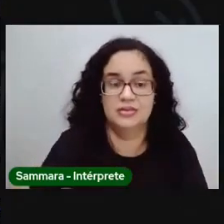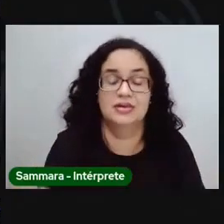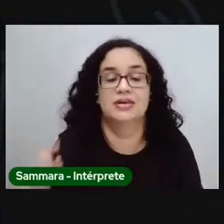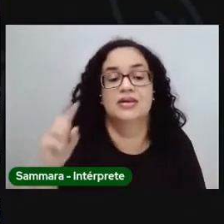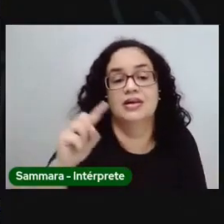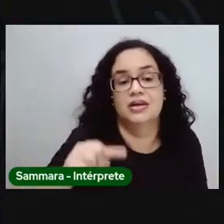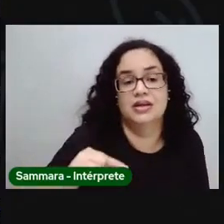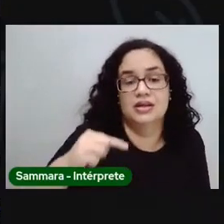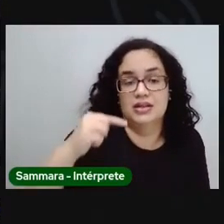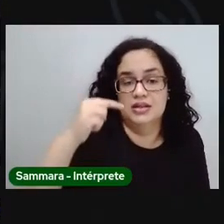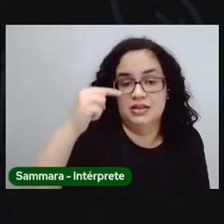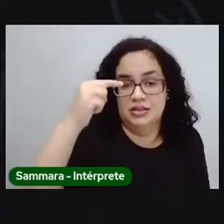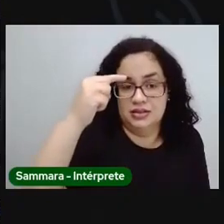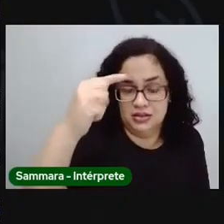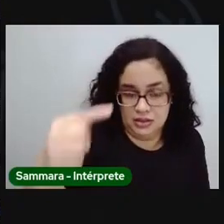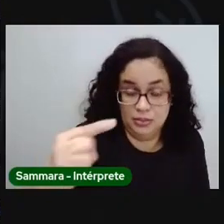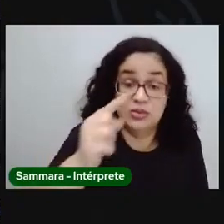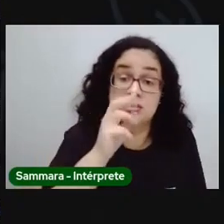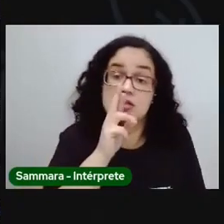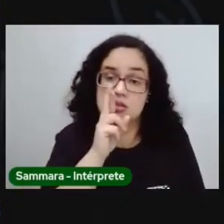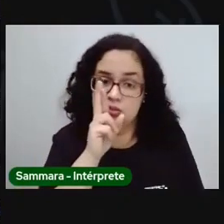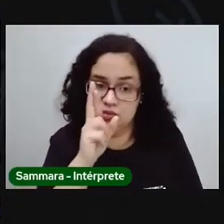Depois, dê a devolutiva